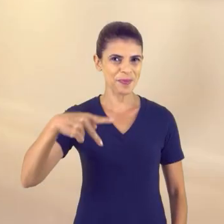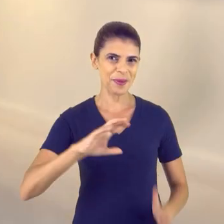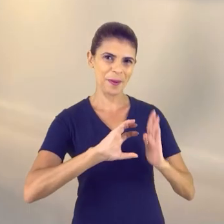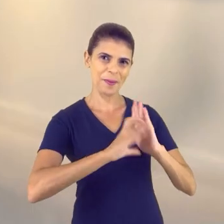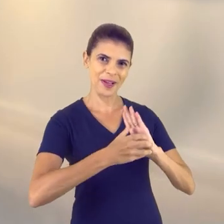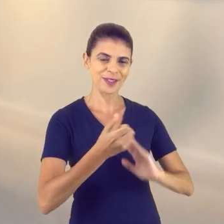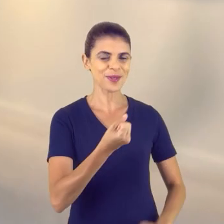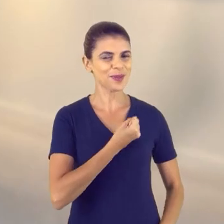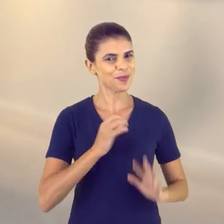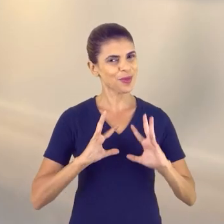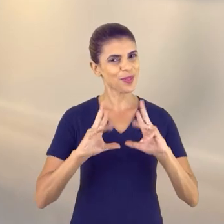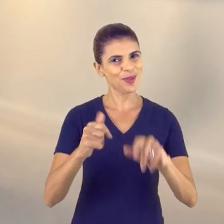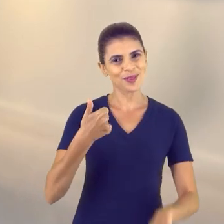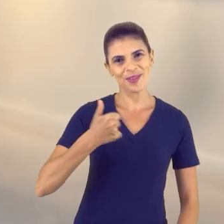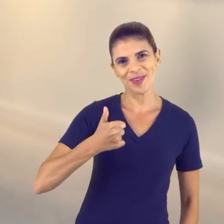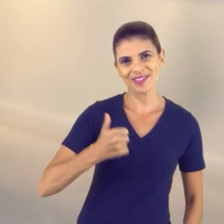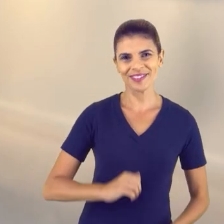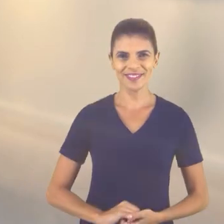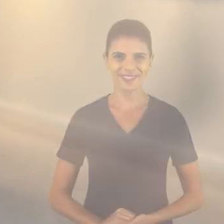Feliz seu PP, somos todos 11. Feliz